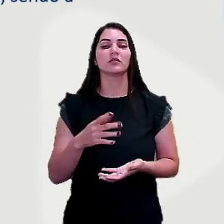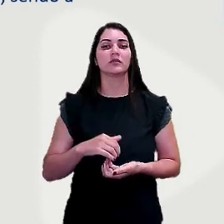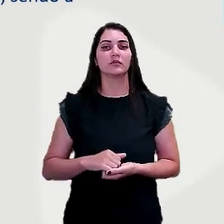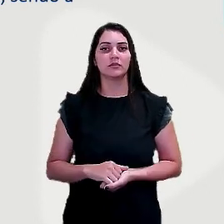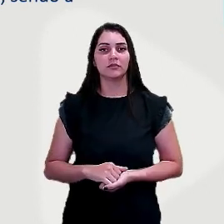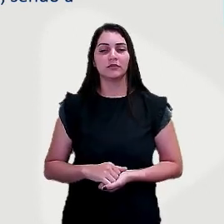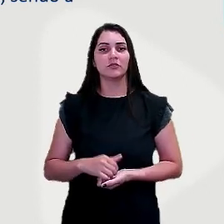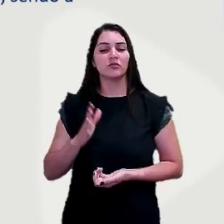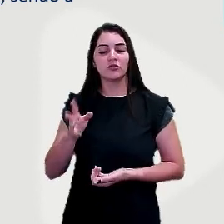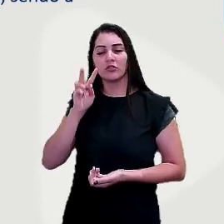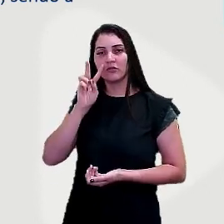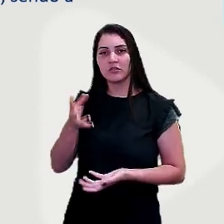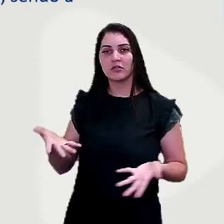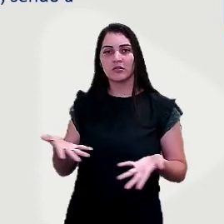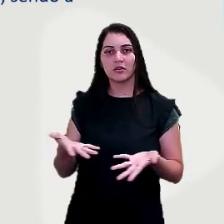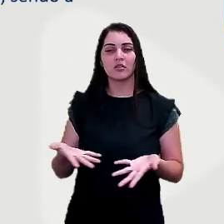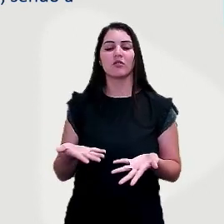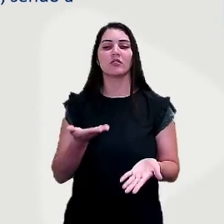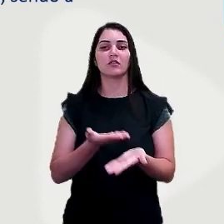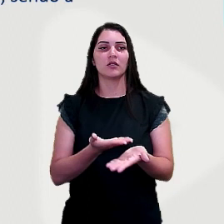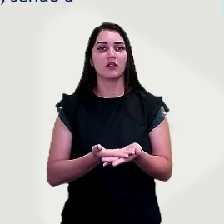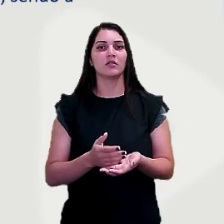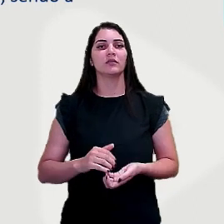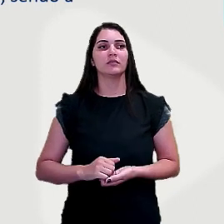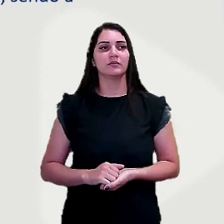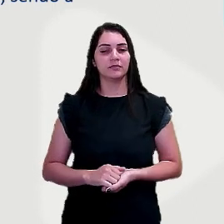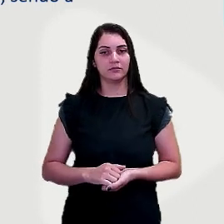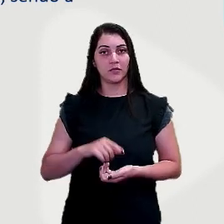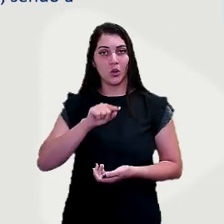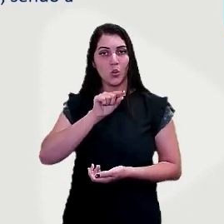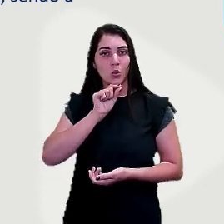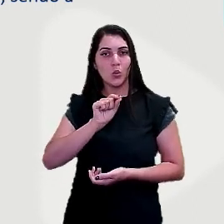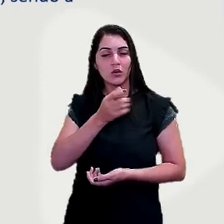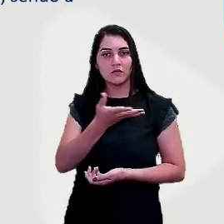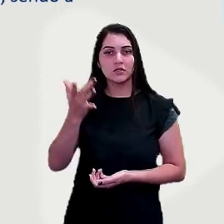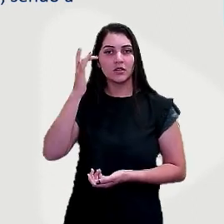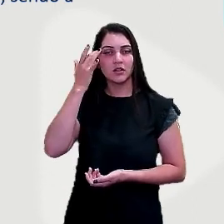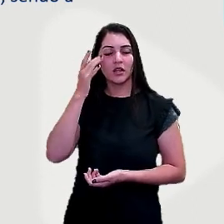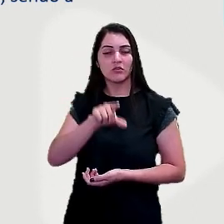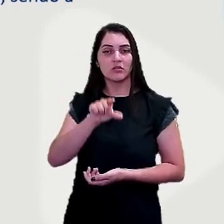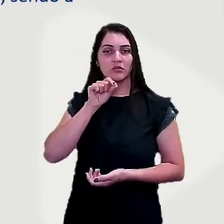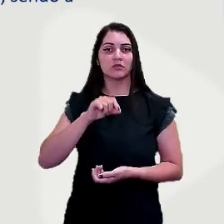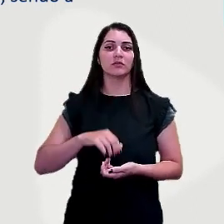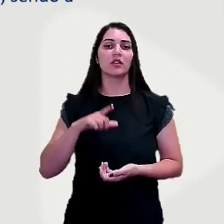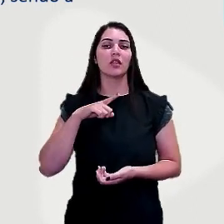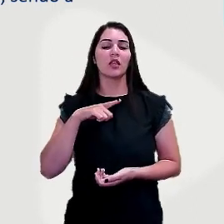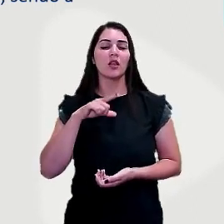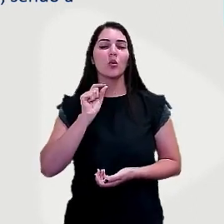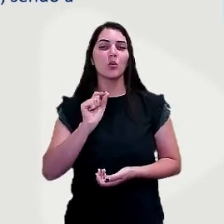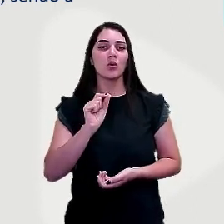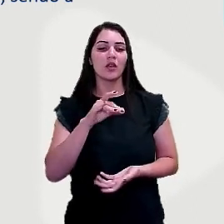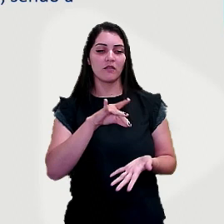já viu agora na aula, qual vocês acham que são alternativas, o que é verdadeiro, o que é